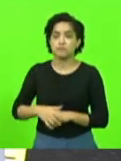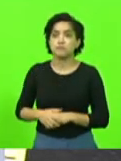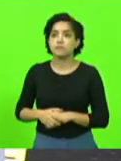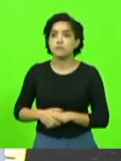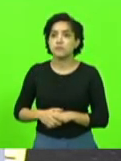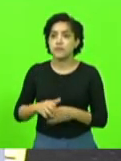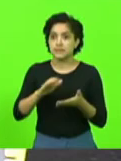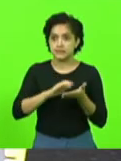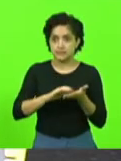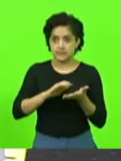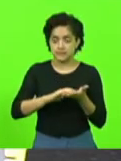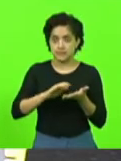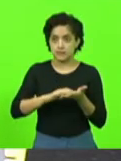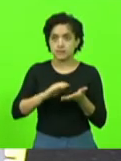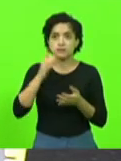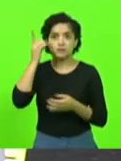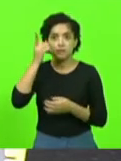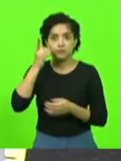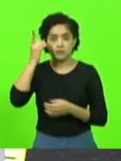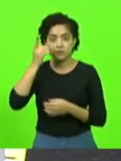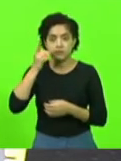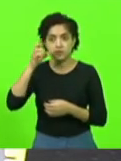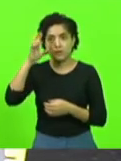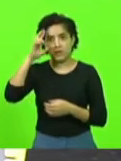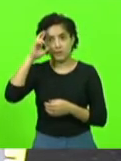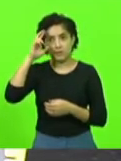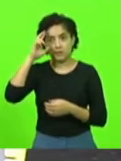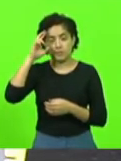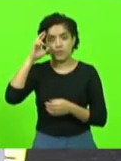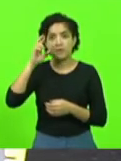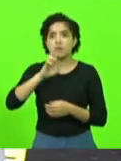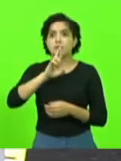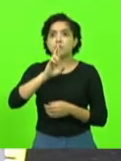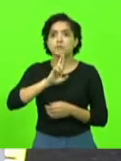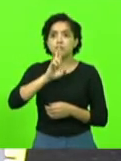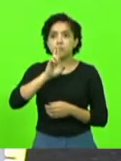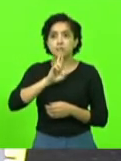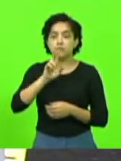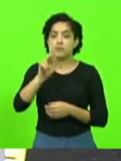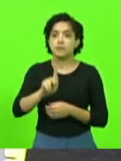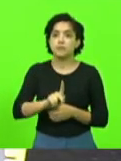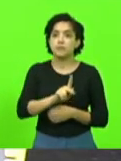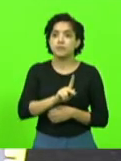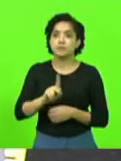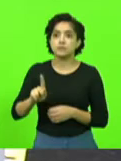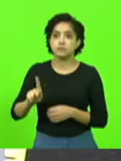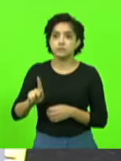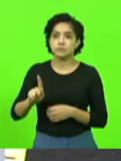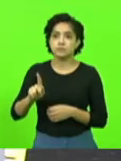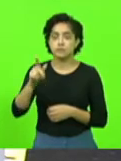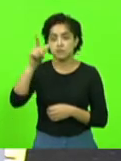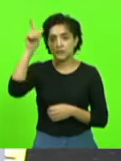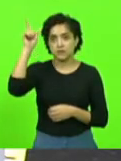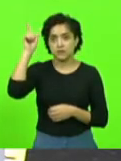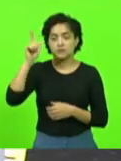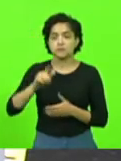Nas secretarias, os deputados Ricardo Alba, Rodrigo Minotto, padre Pedro Baldiceira e Laércio Schuster.